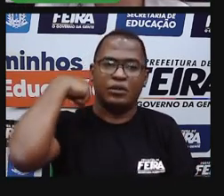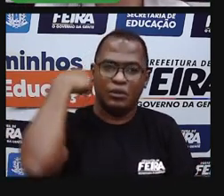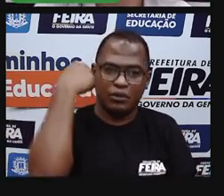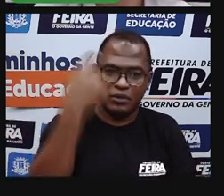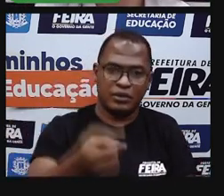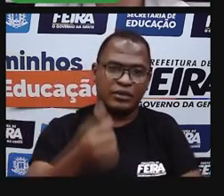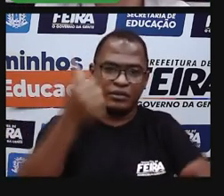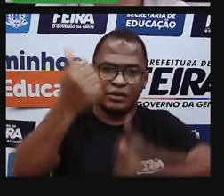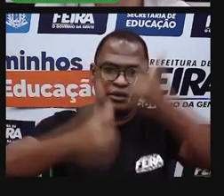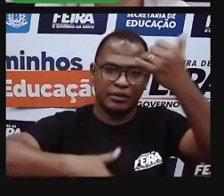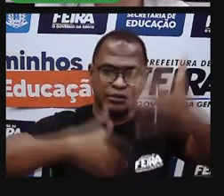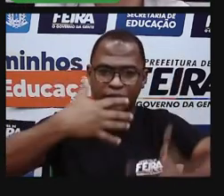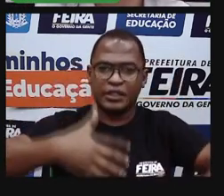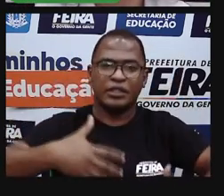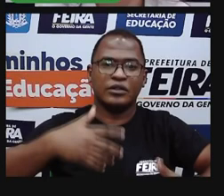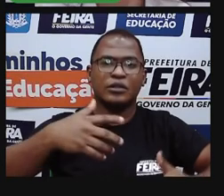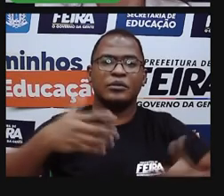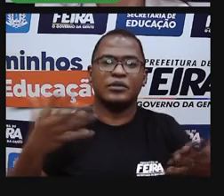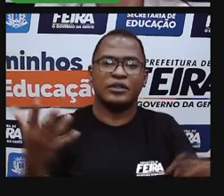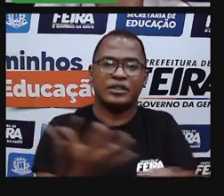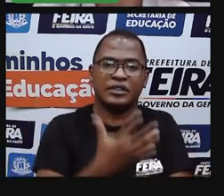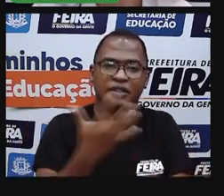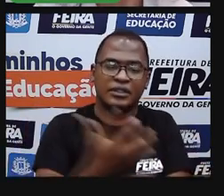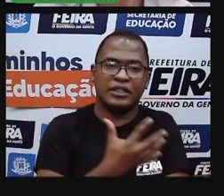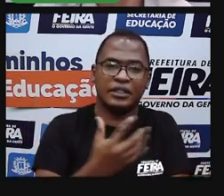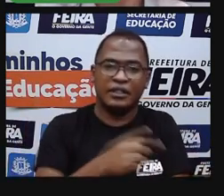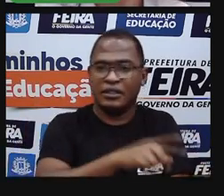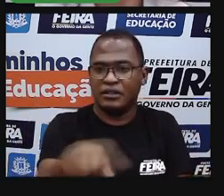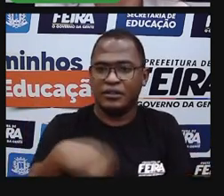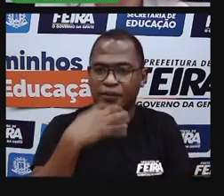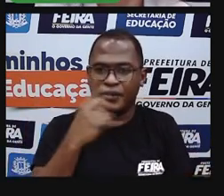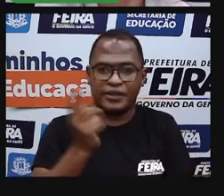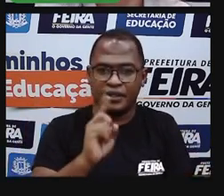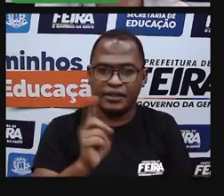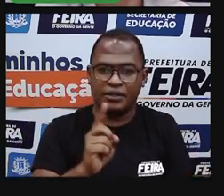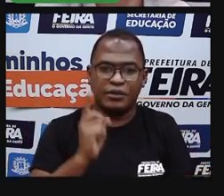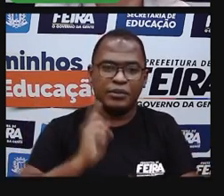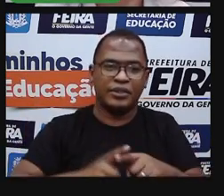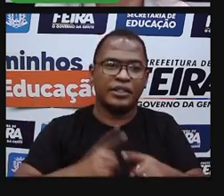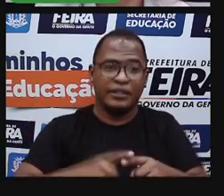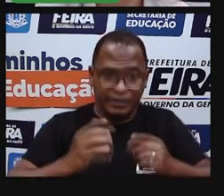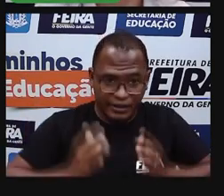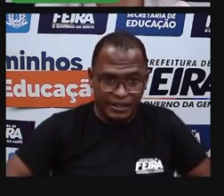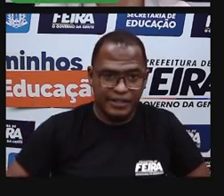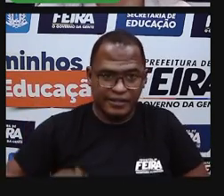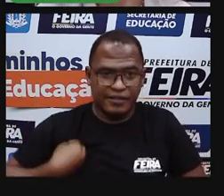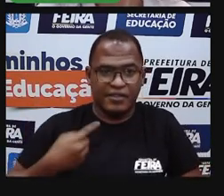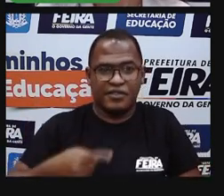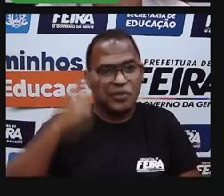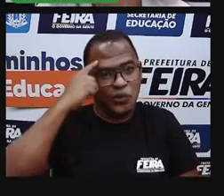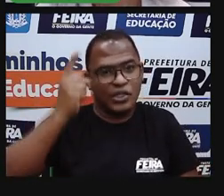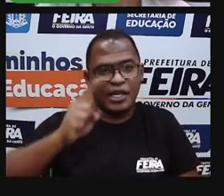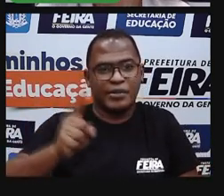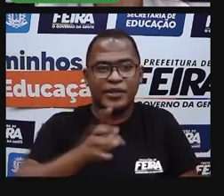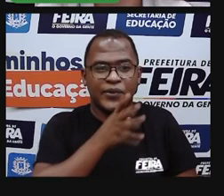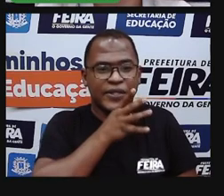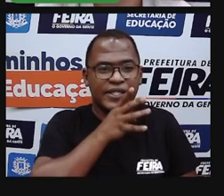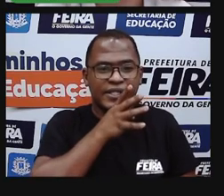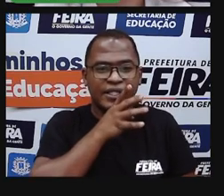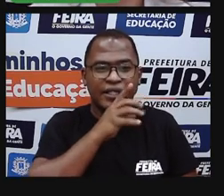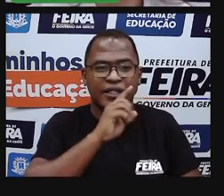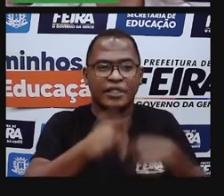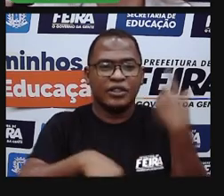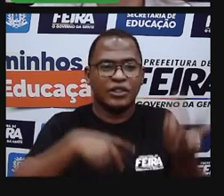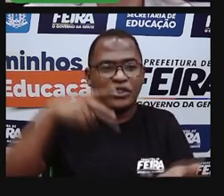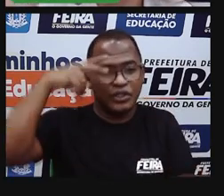sobre a nossa cidade, para a gente conhecer, gente, porque, às vezes, a gente não conhece o lugar onde a gente mora. Eu sei que muita gente não conhece a nossa